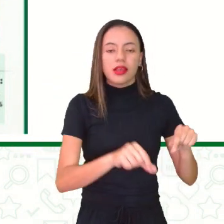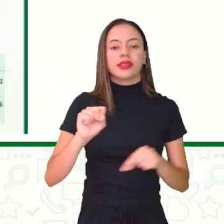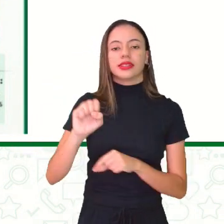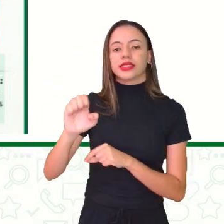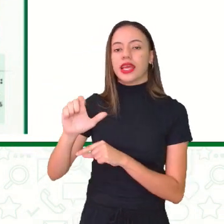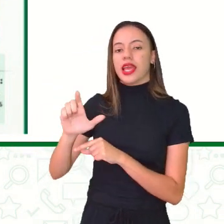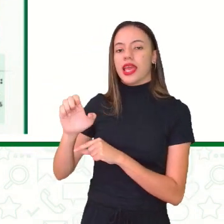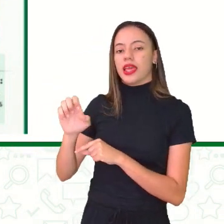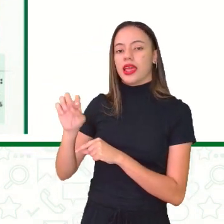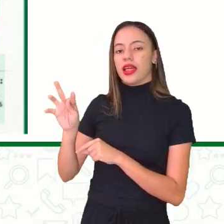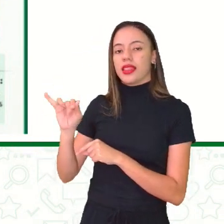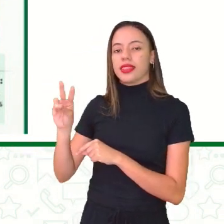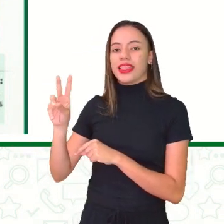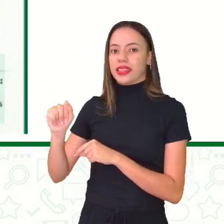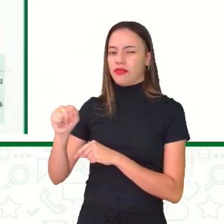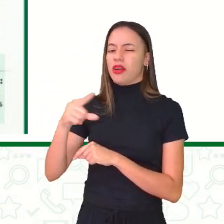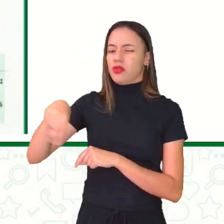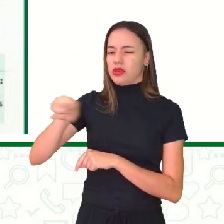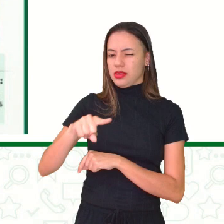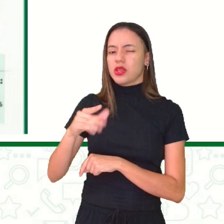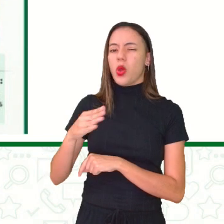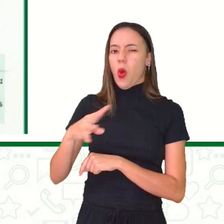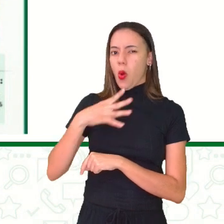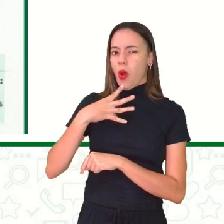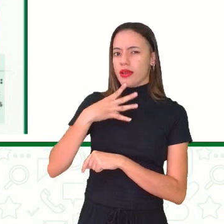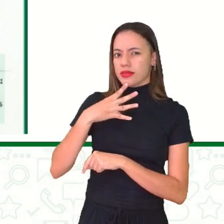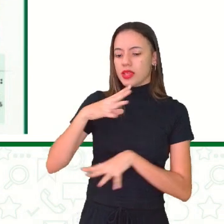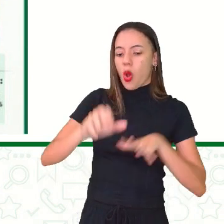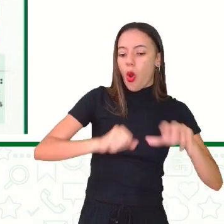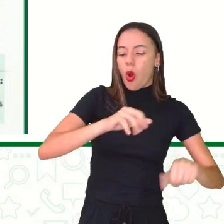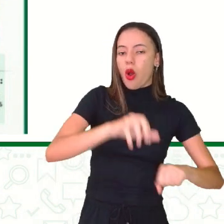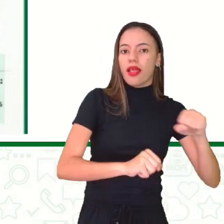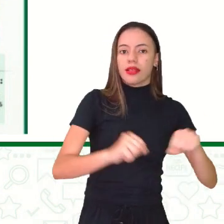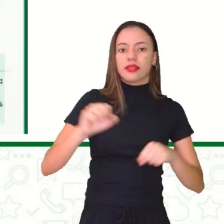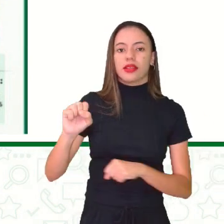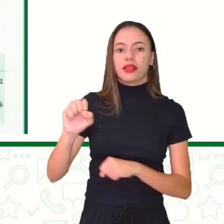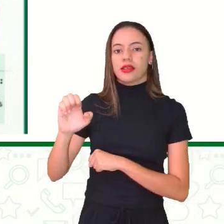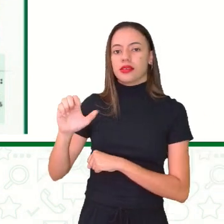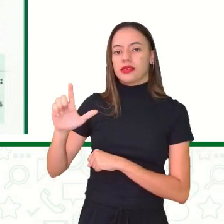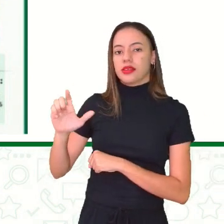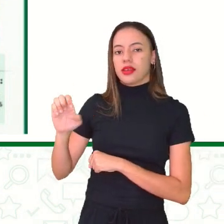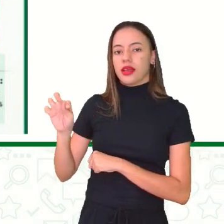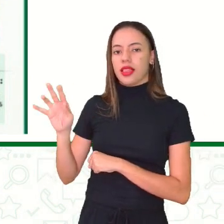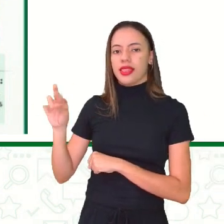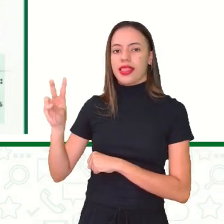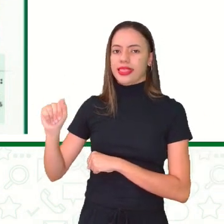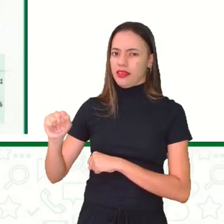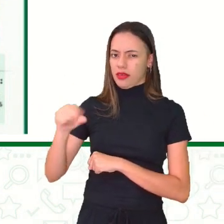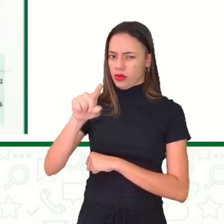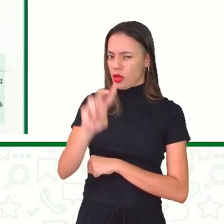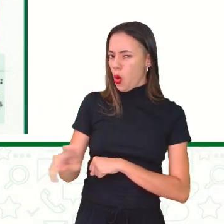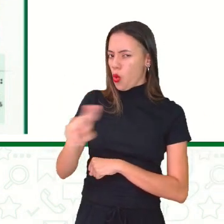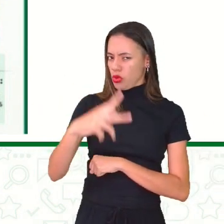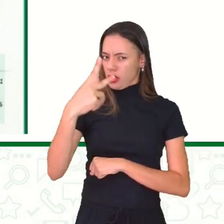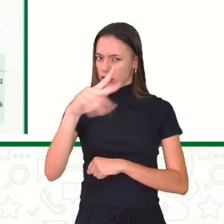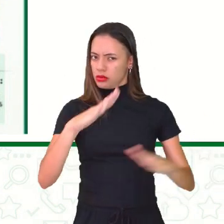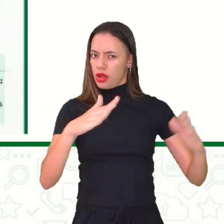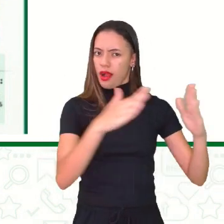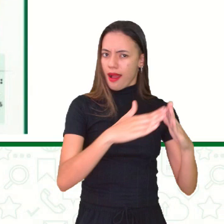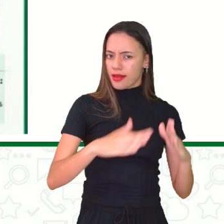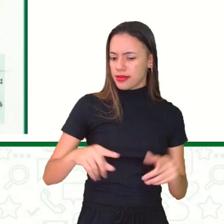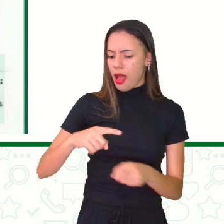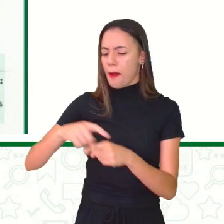desse termo? Vocês praticam coleta seletiva? Vocês usam aí no bairro, na casa de vocês.